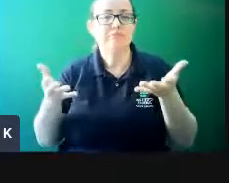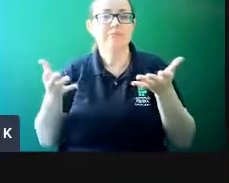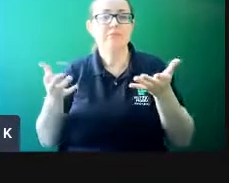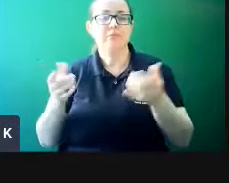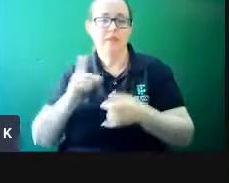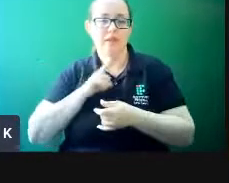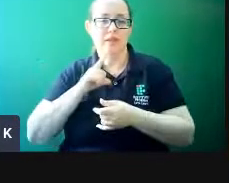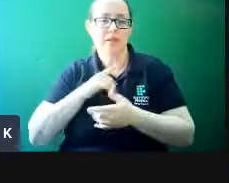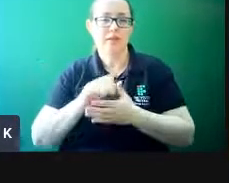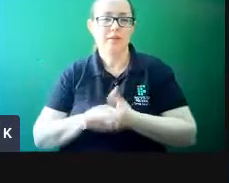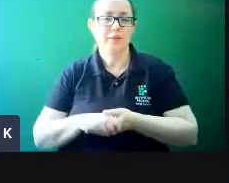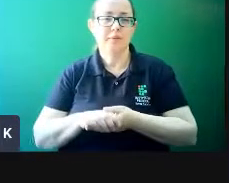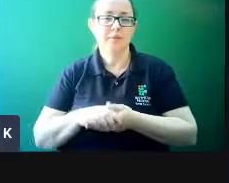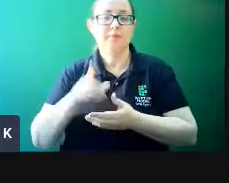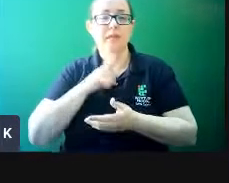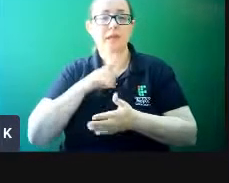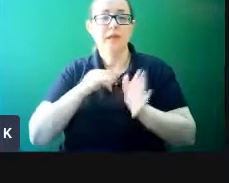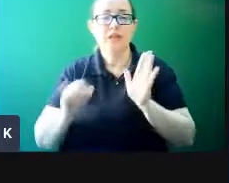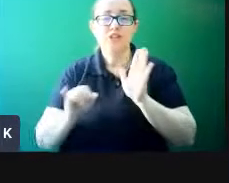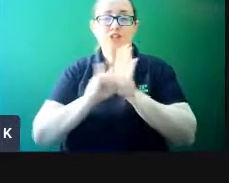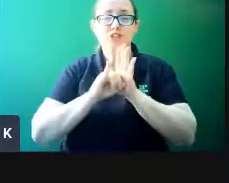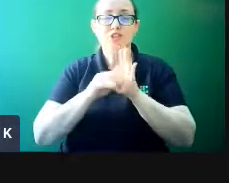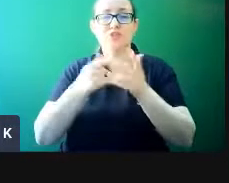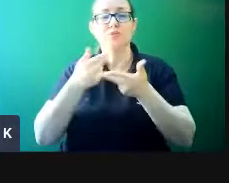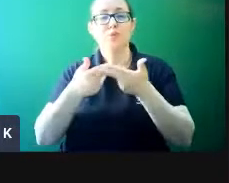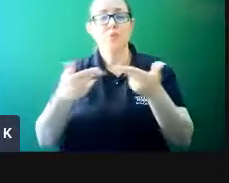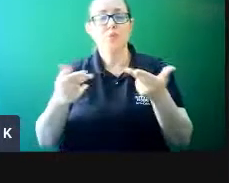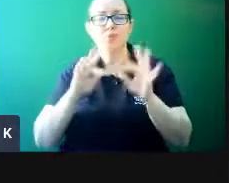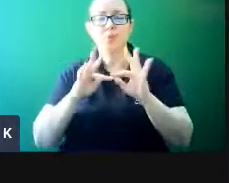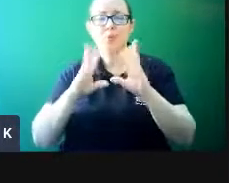esse senso de identidade de todos os colaboradores, como a gente já falou.